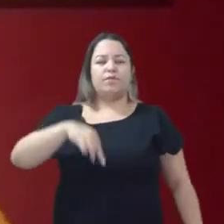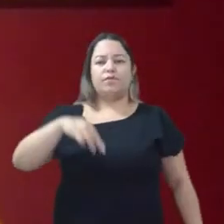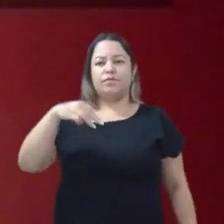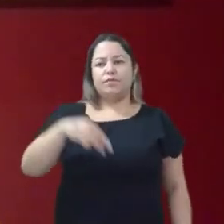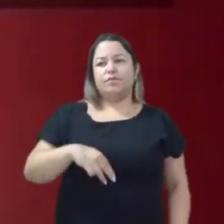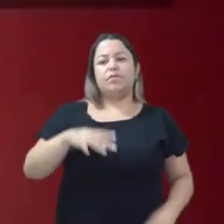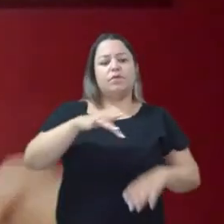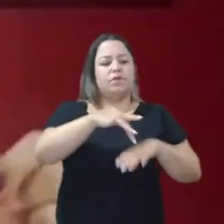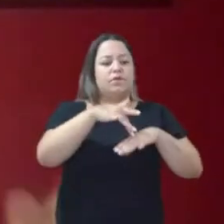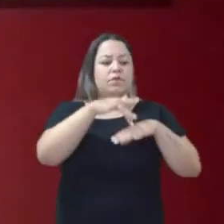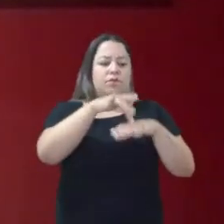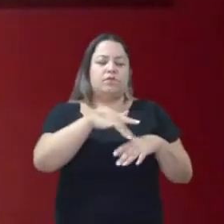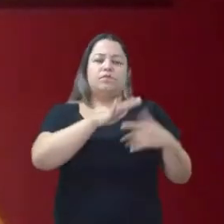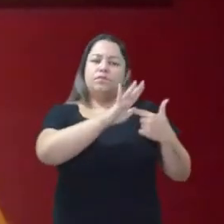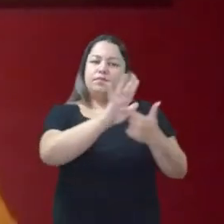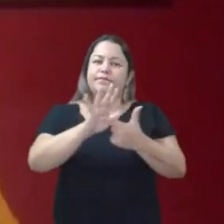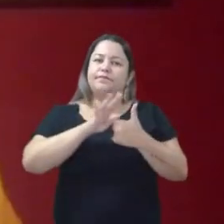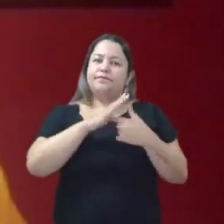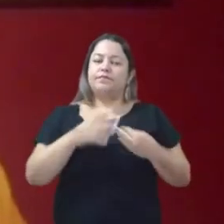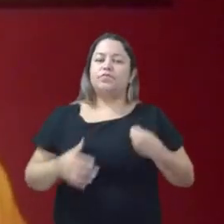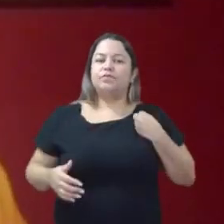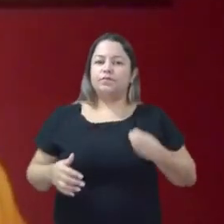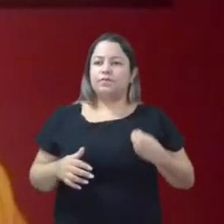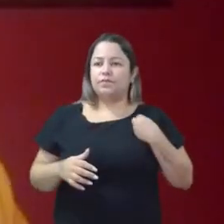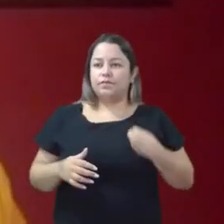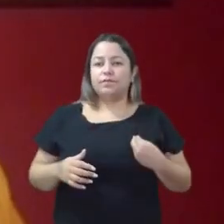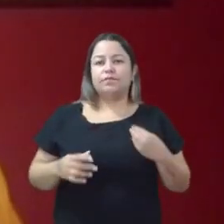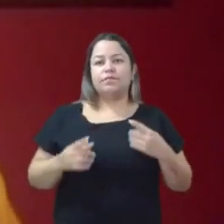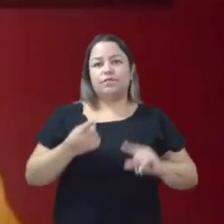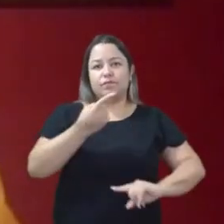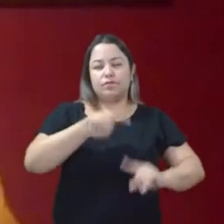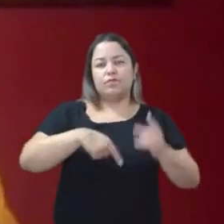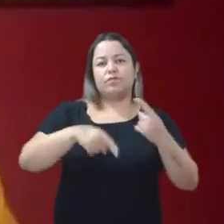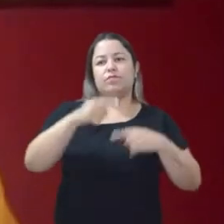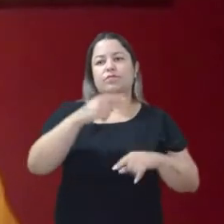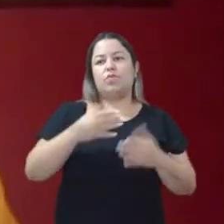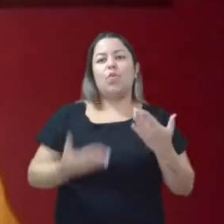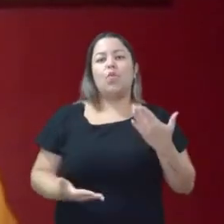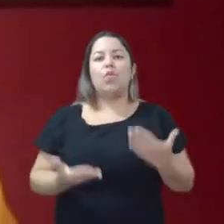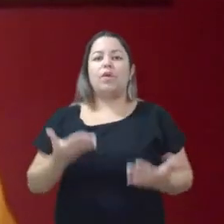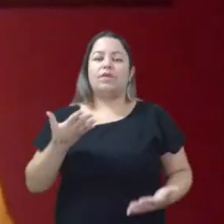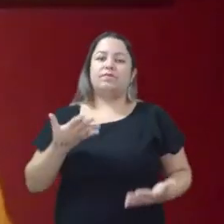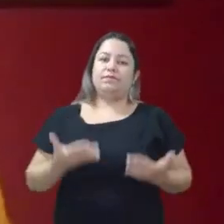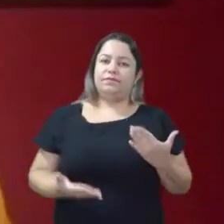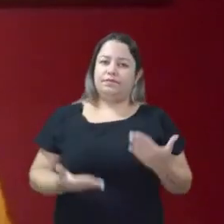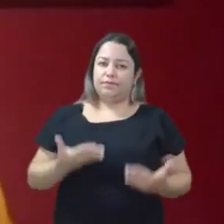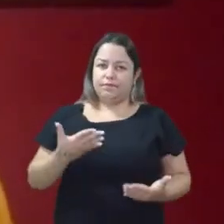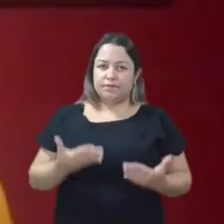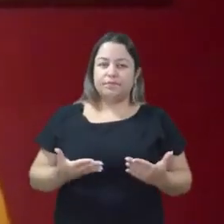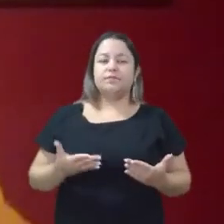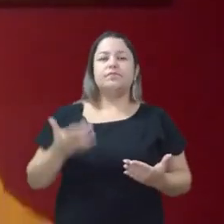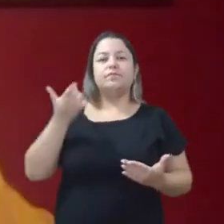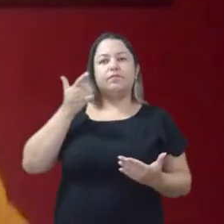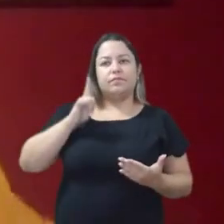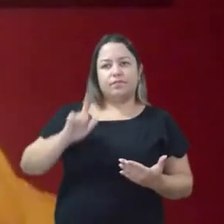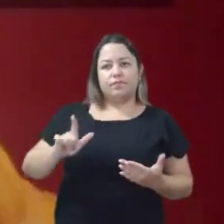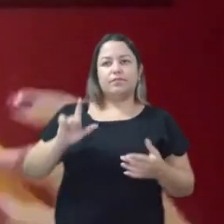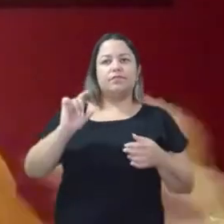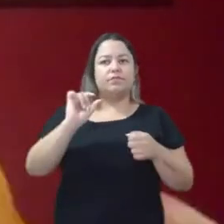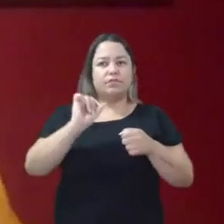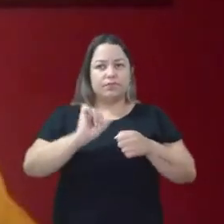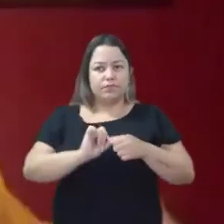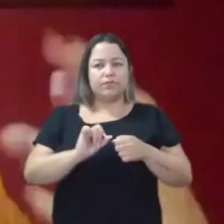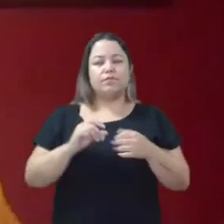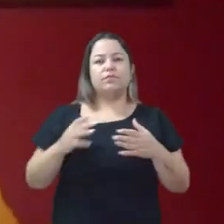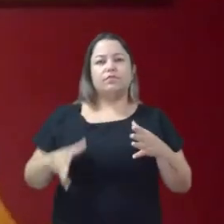dançando, tem que mostrar estilo de vida. Mas vamos construir um equilíbrio, onde você consegue fazer isso, agregar,